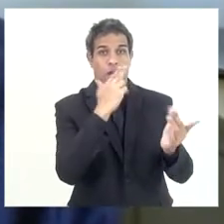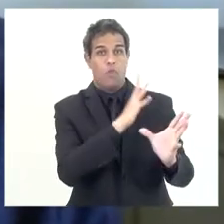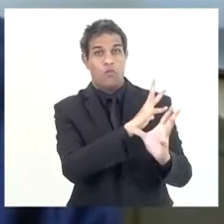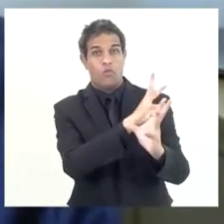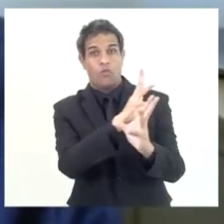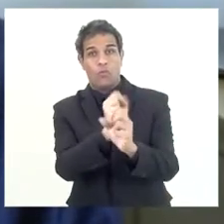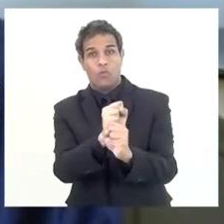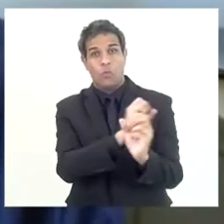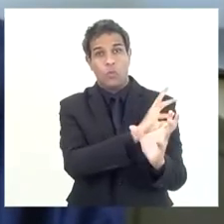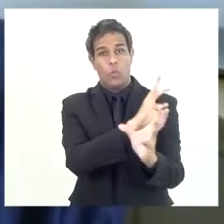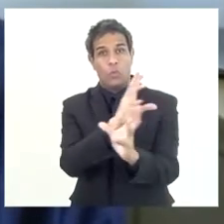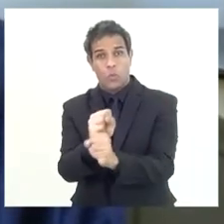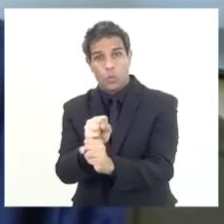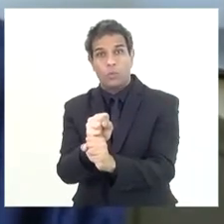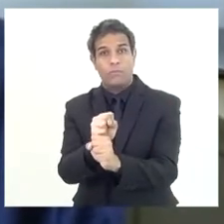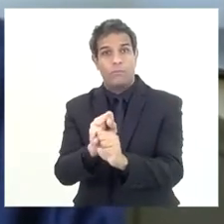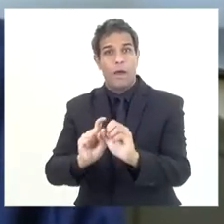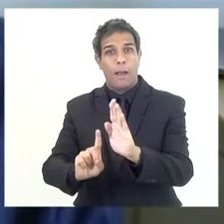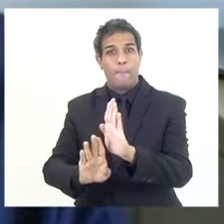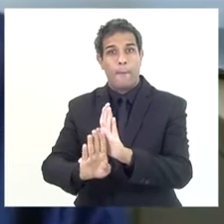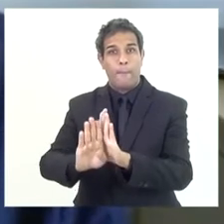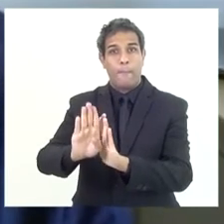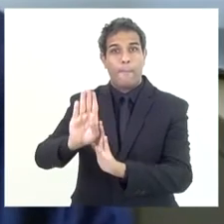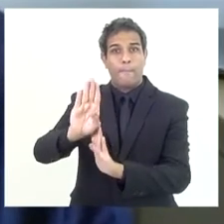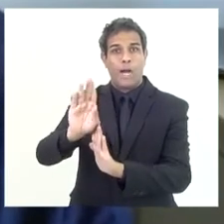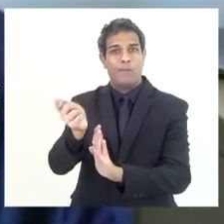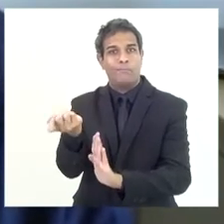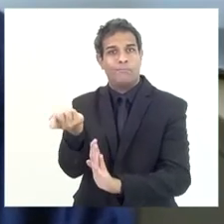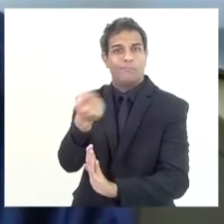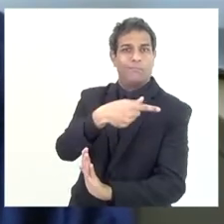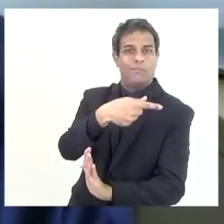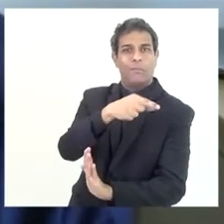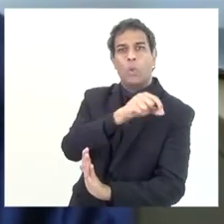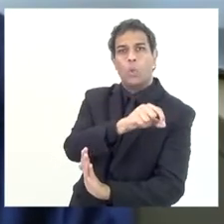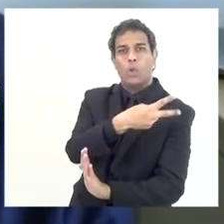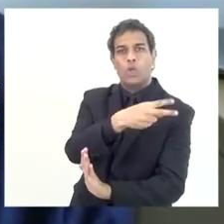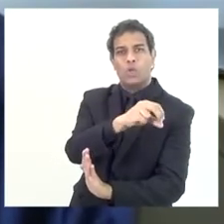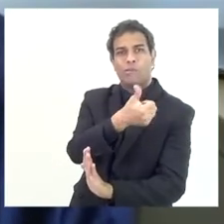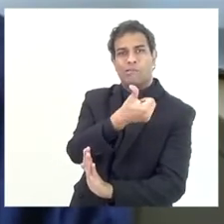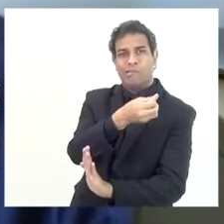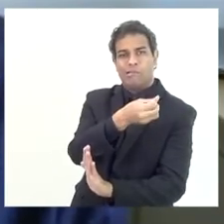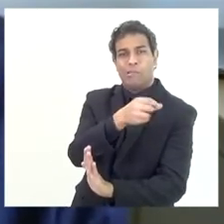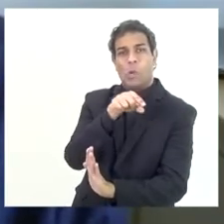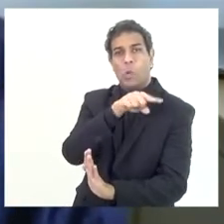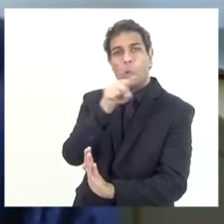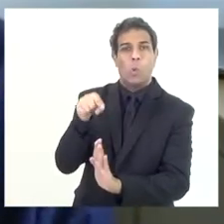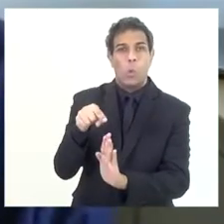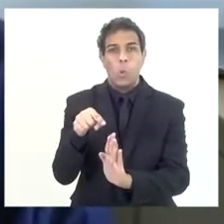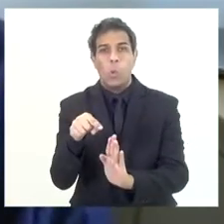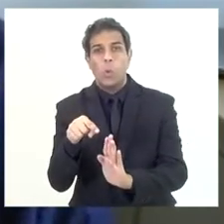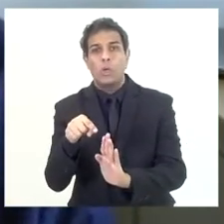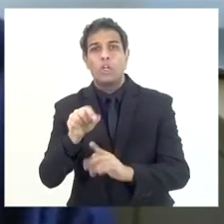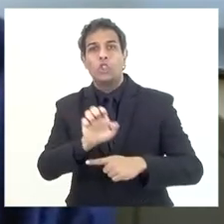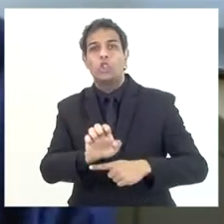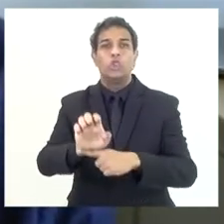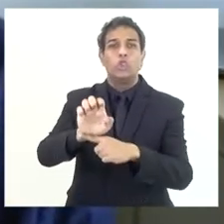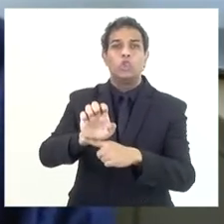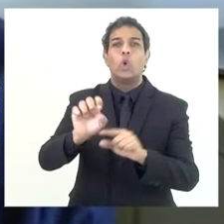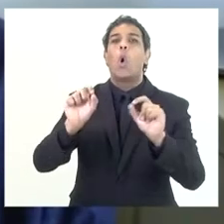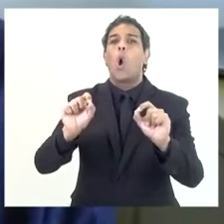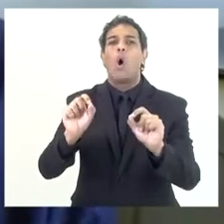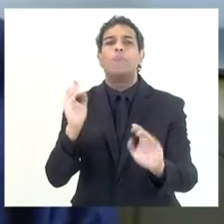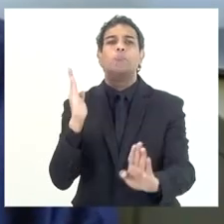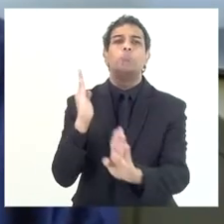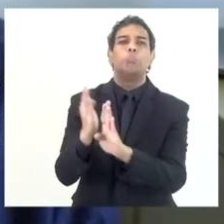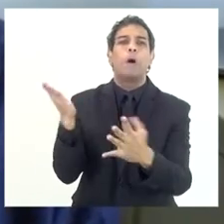e aí cresceu muito. Antes, o fundo estadual estava lançado aonde, crédito do